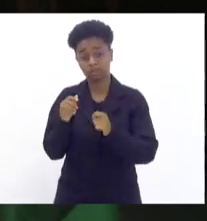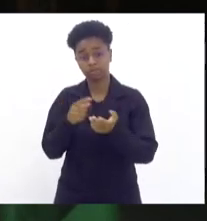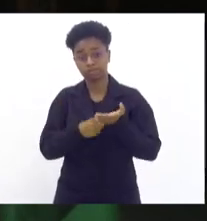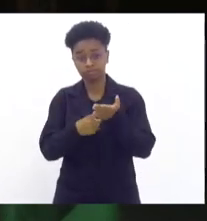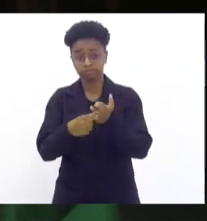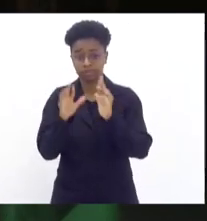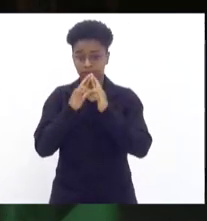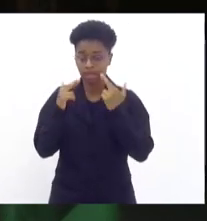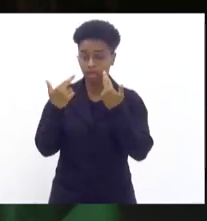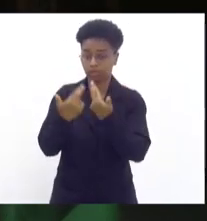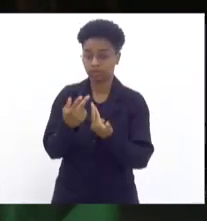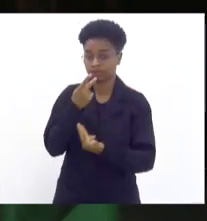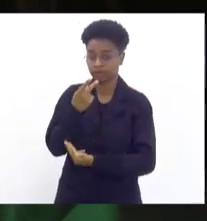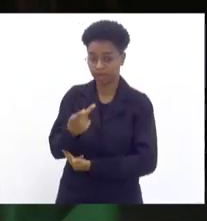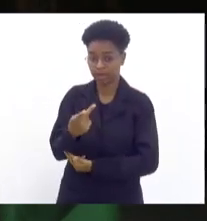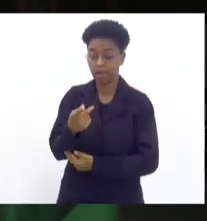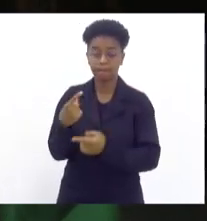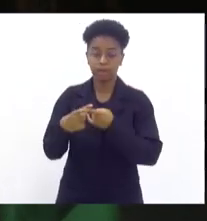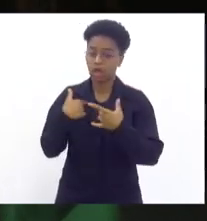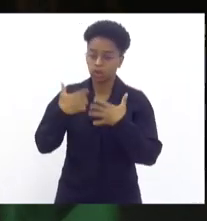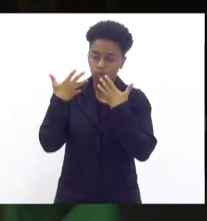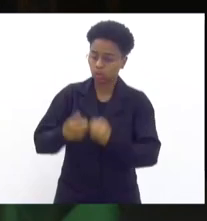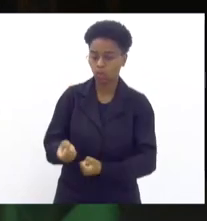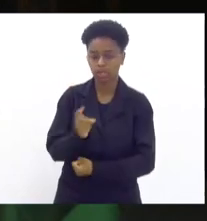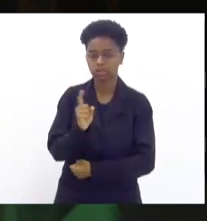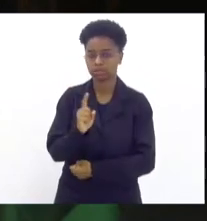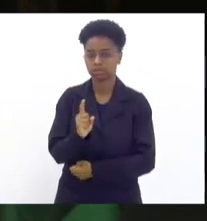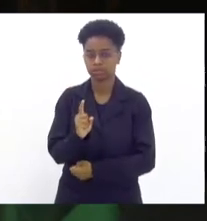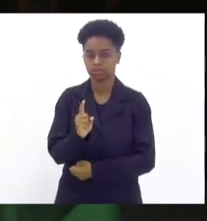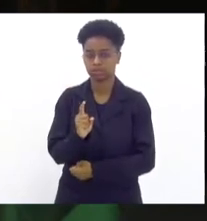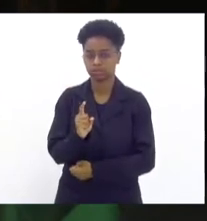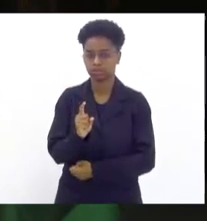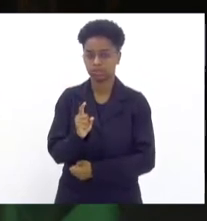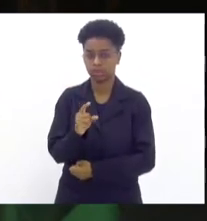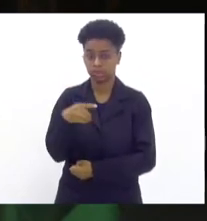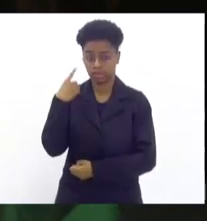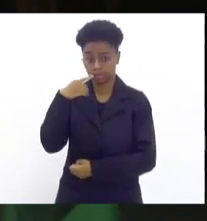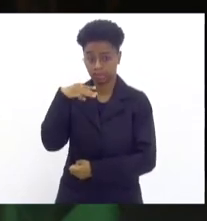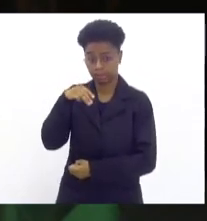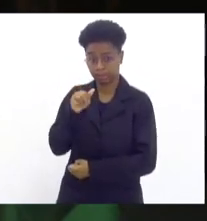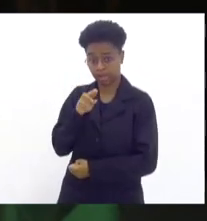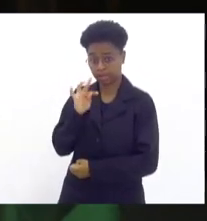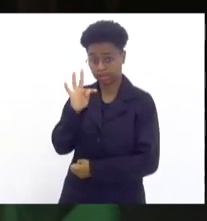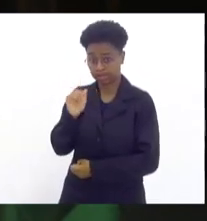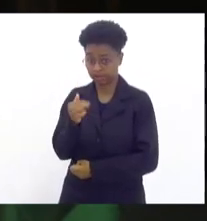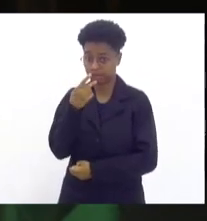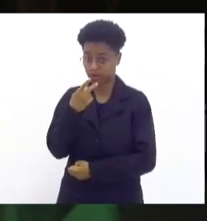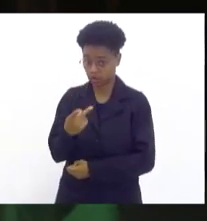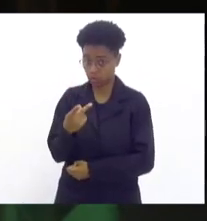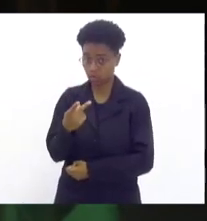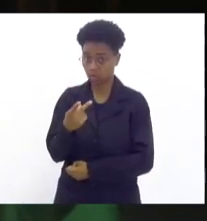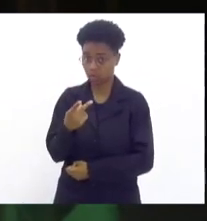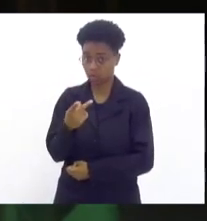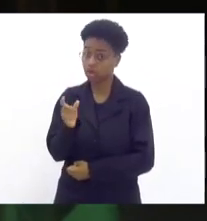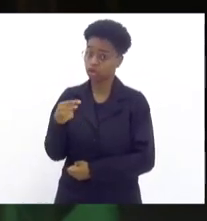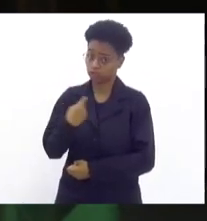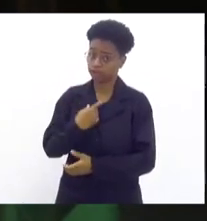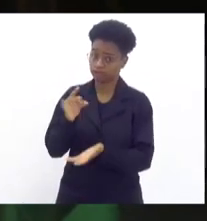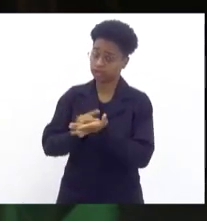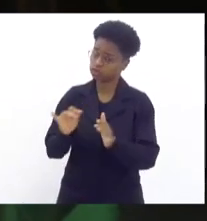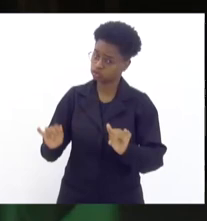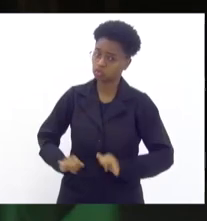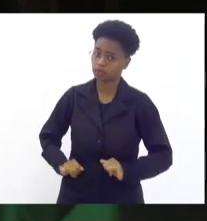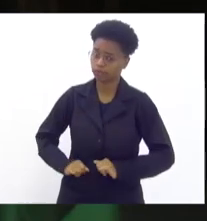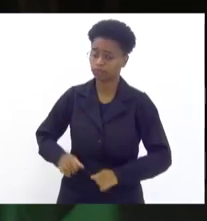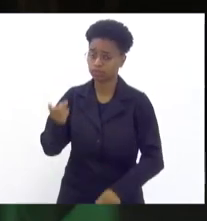conversarmos, porque é inadmissível o que a deputada Marta Rocha falou aqui, fomos nós quem sofremos na